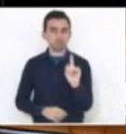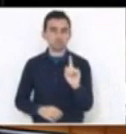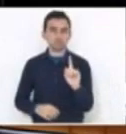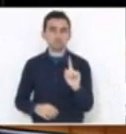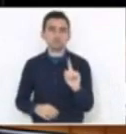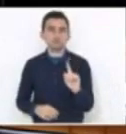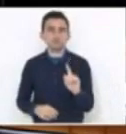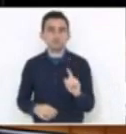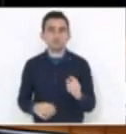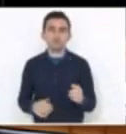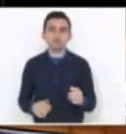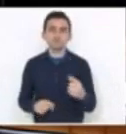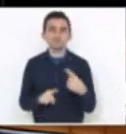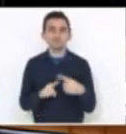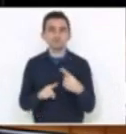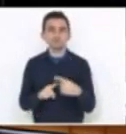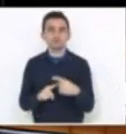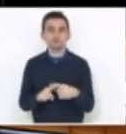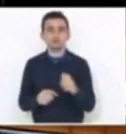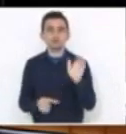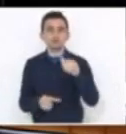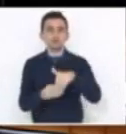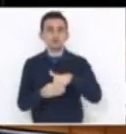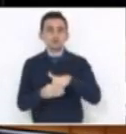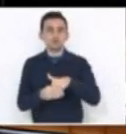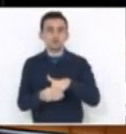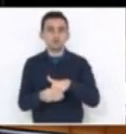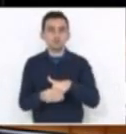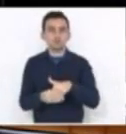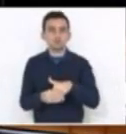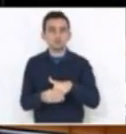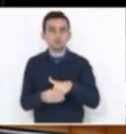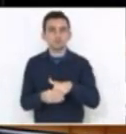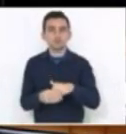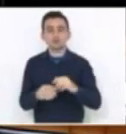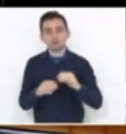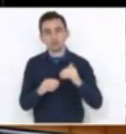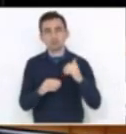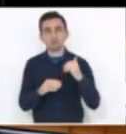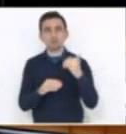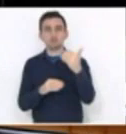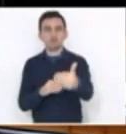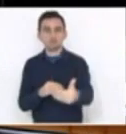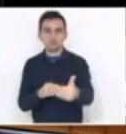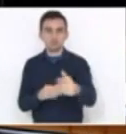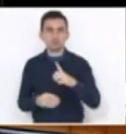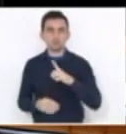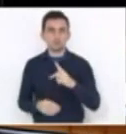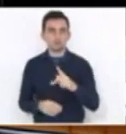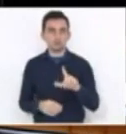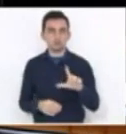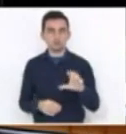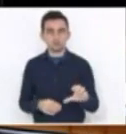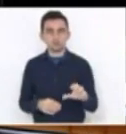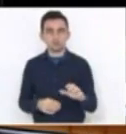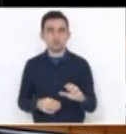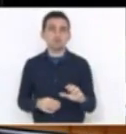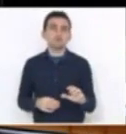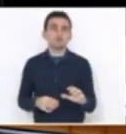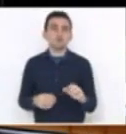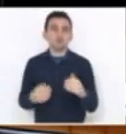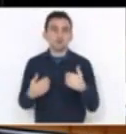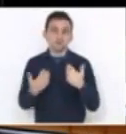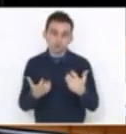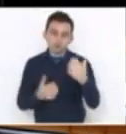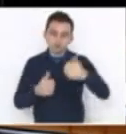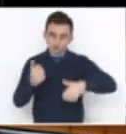conjunto da matéria, até porque a votação em seguida do PLC eu pretendo falar um